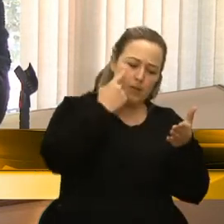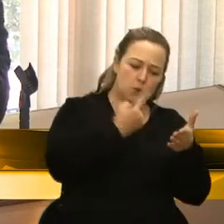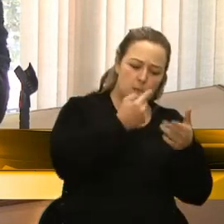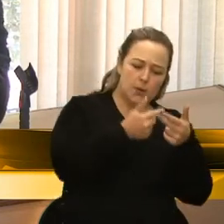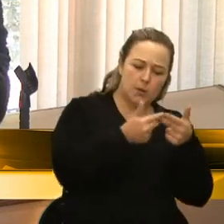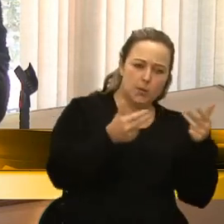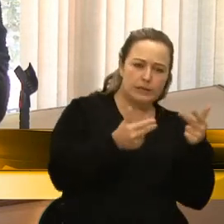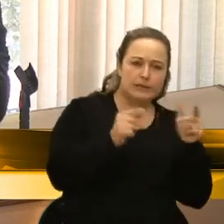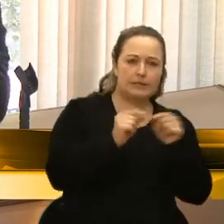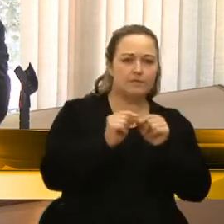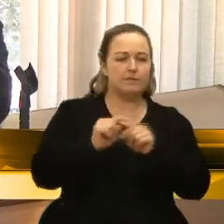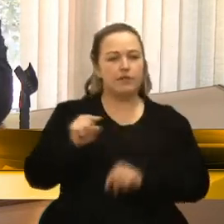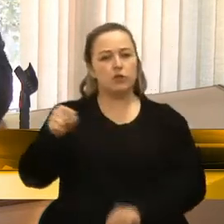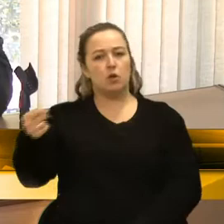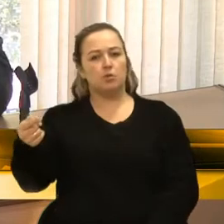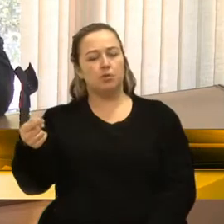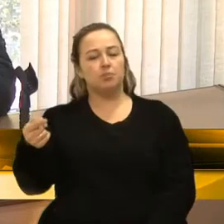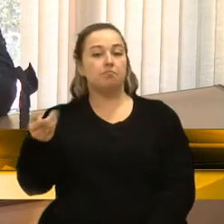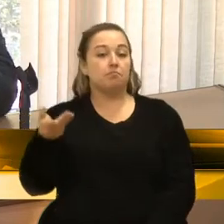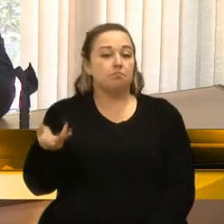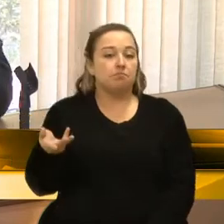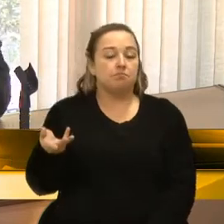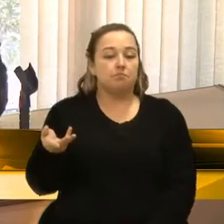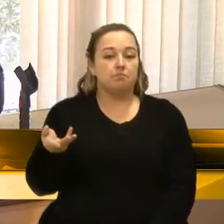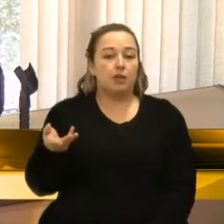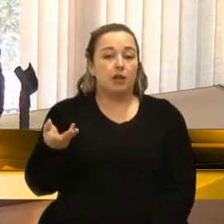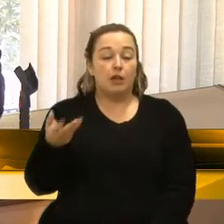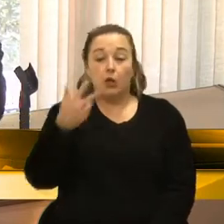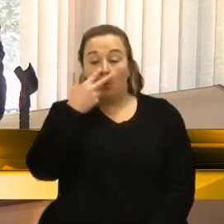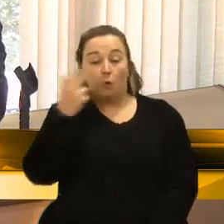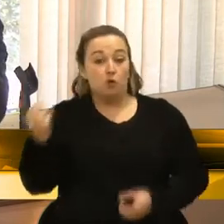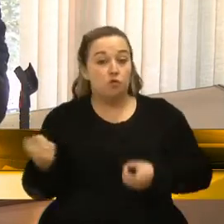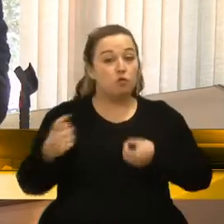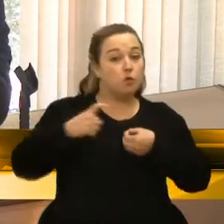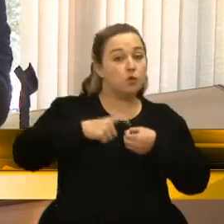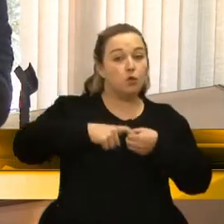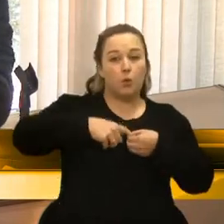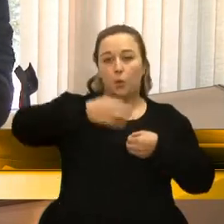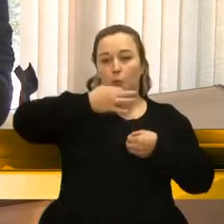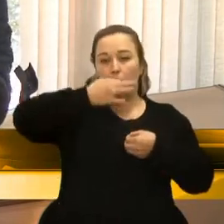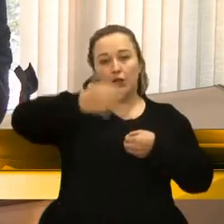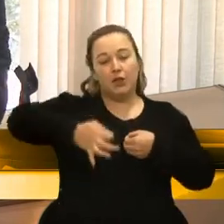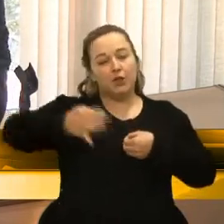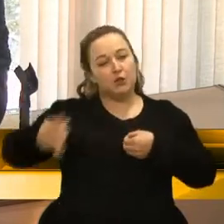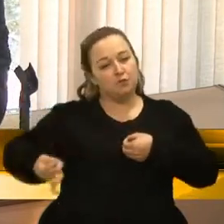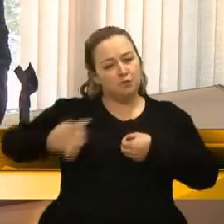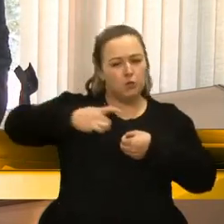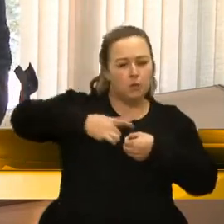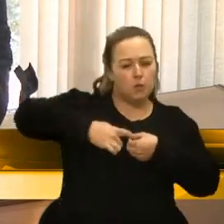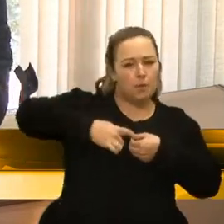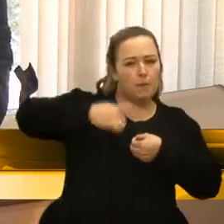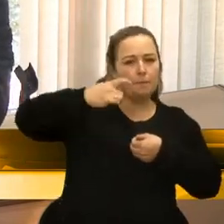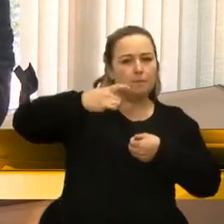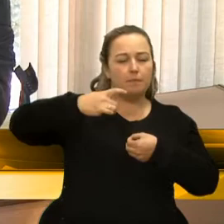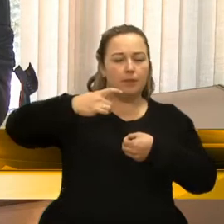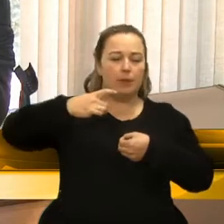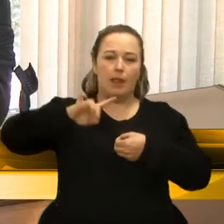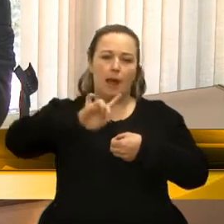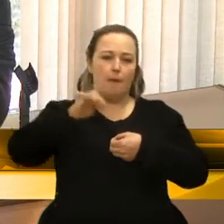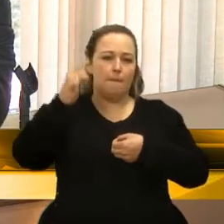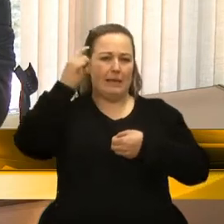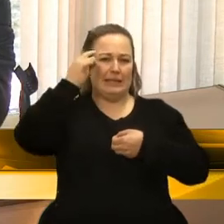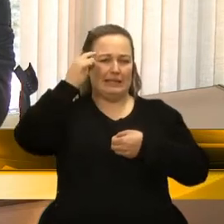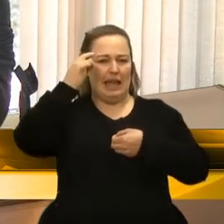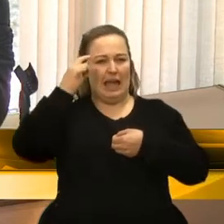fez outra. E a gente voltou atrás no ofício. Em nenhum momento se pensou em retirar